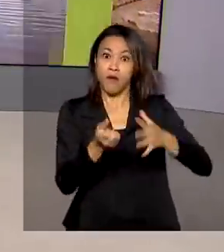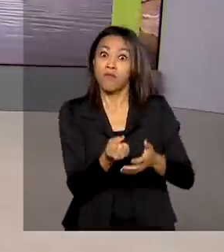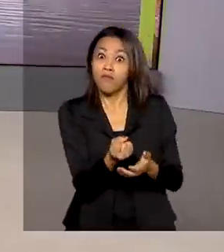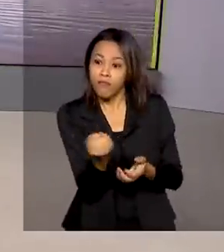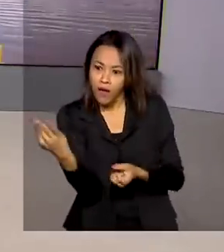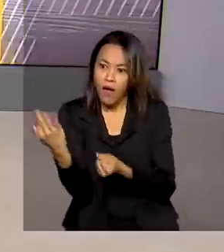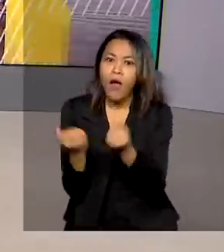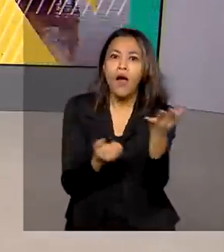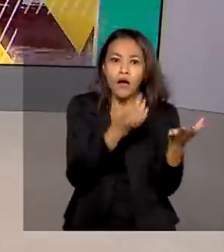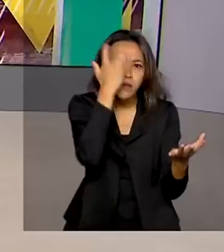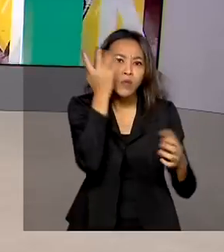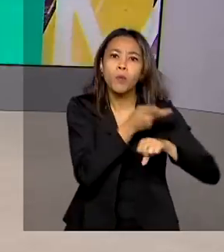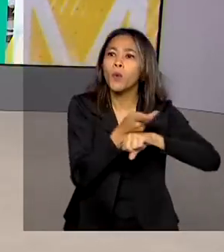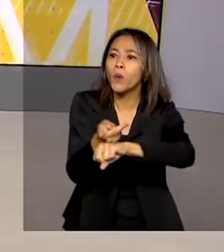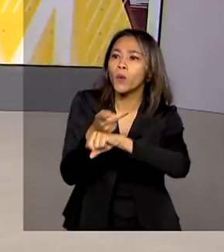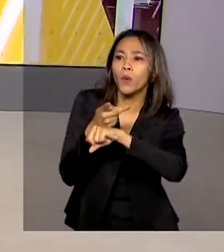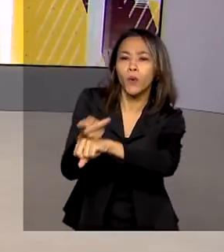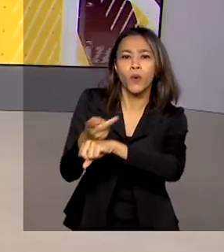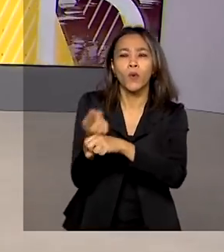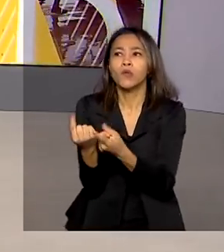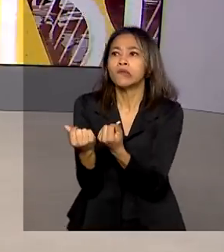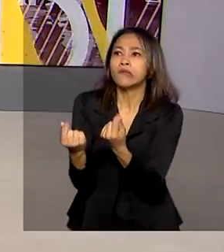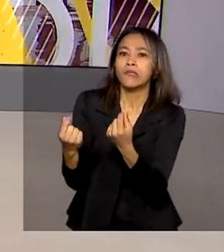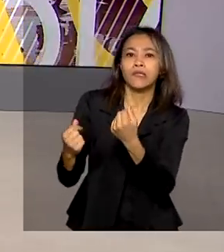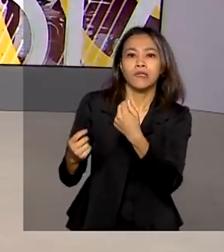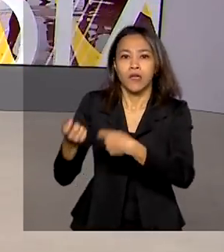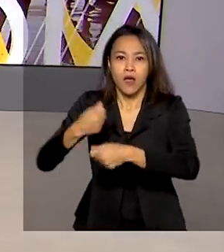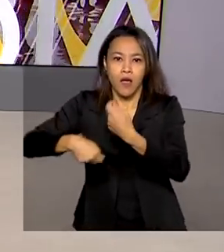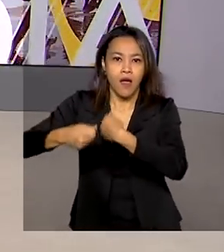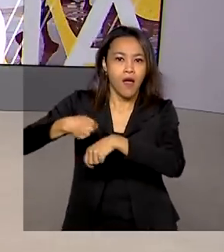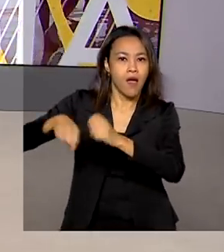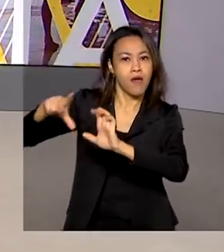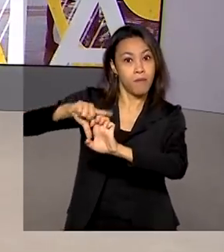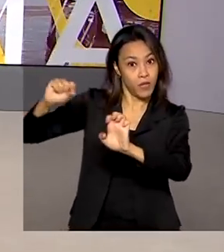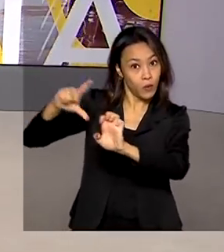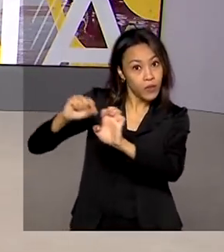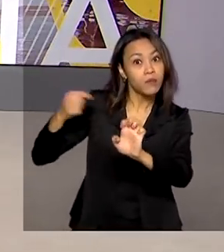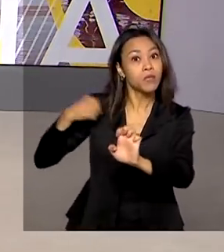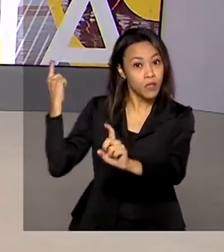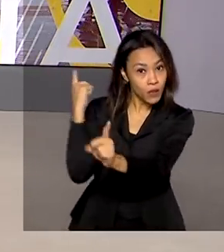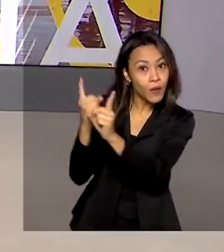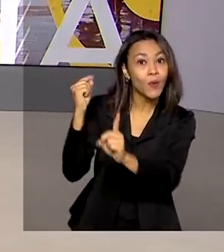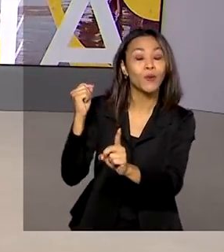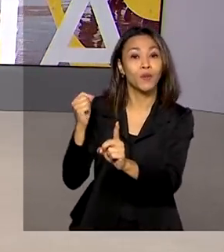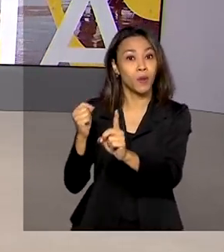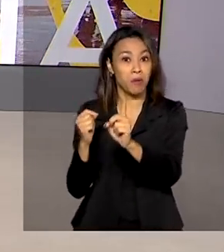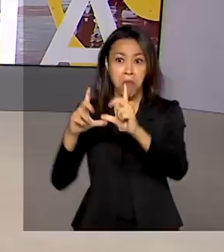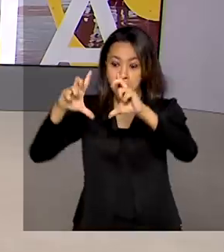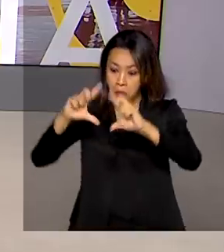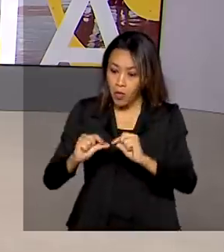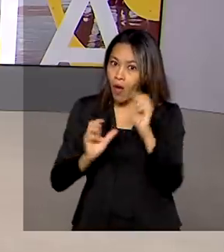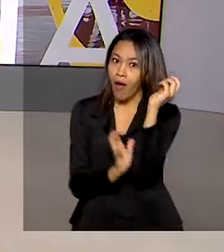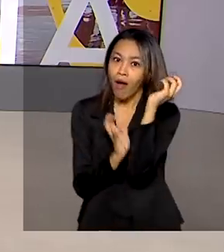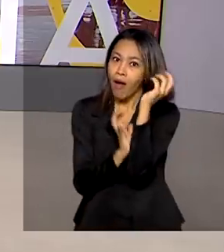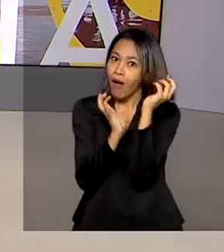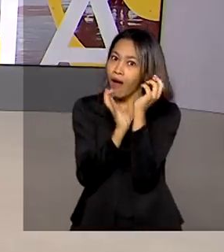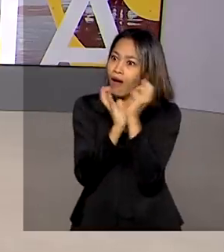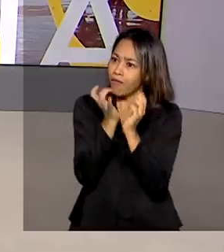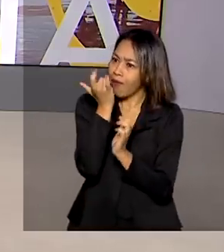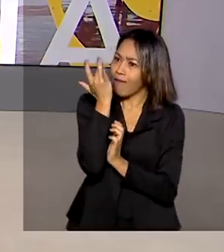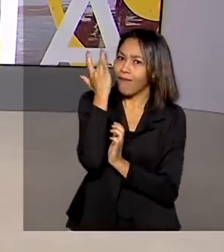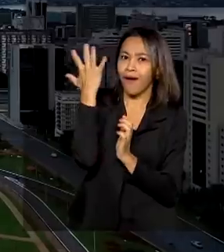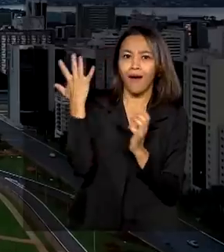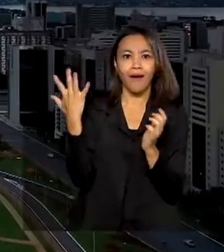gente buscou novas alternativas de renda no empreendedorismo e encontrou menos burocracia para abrir um negócio.